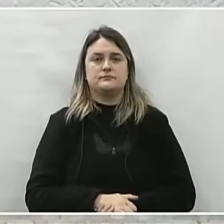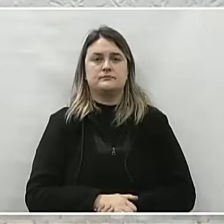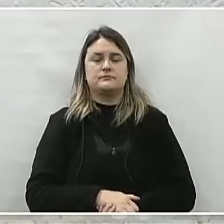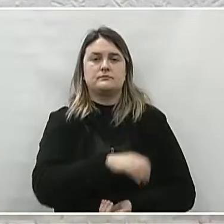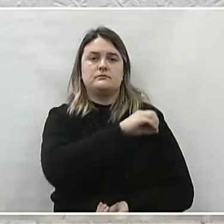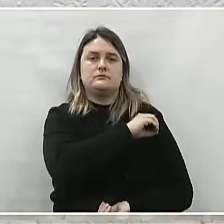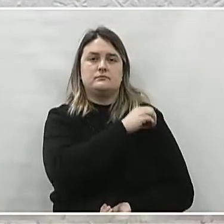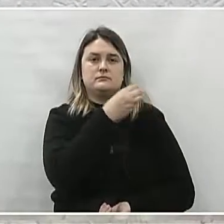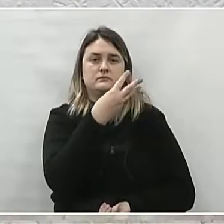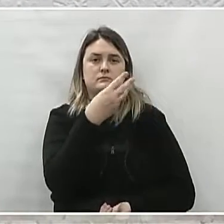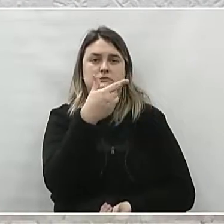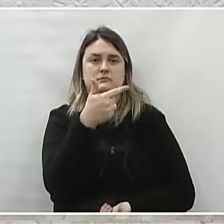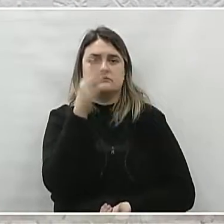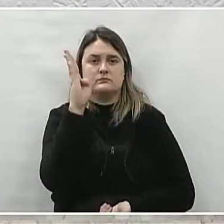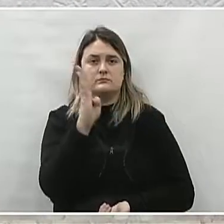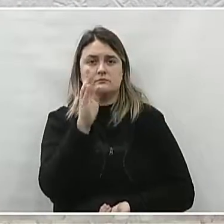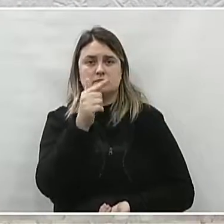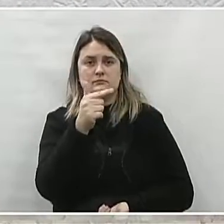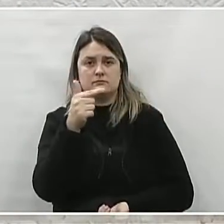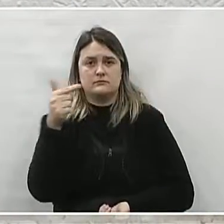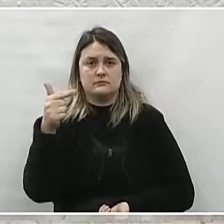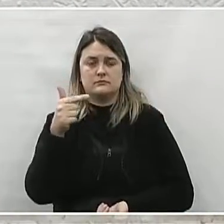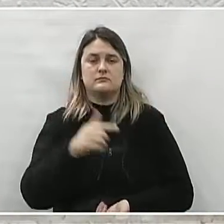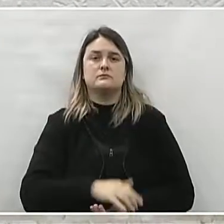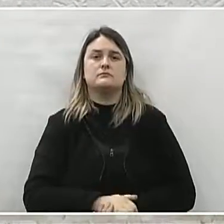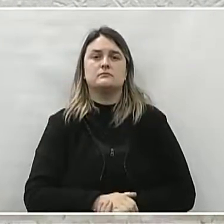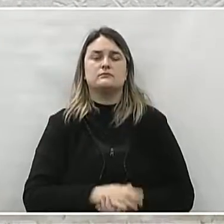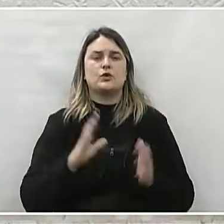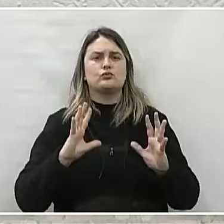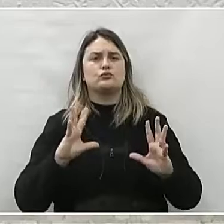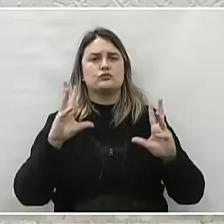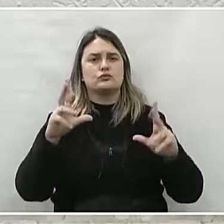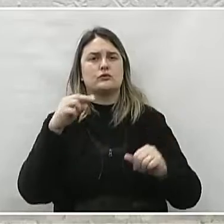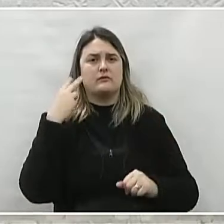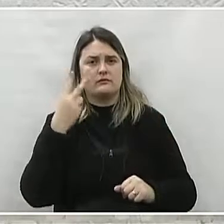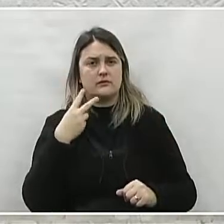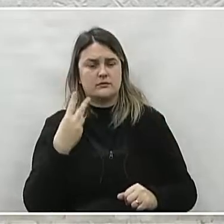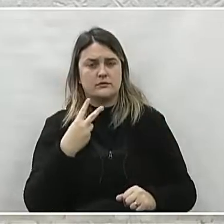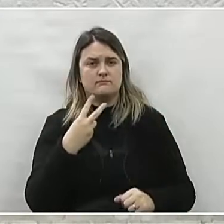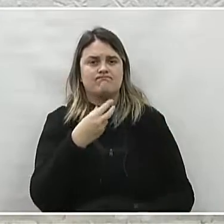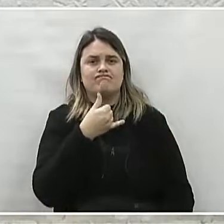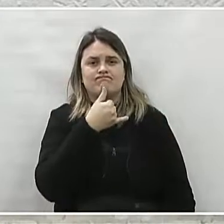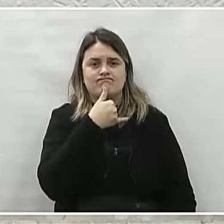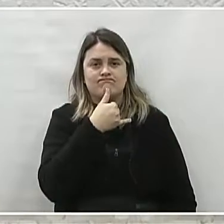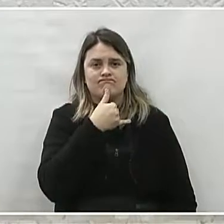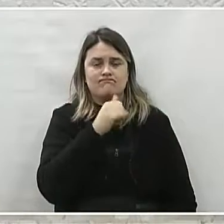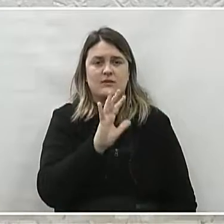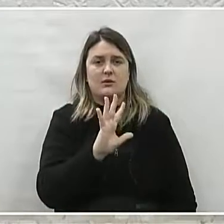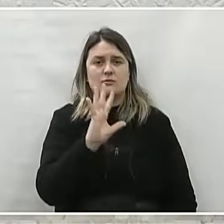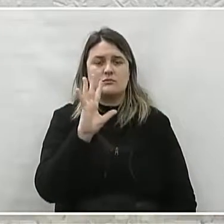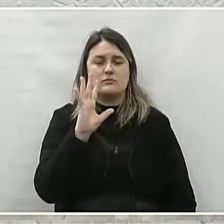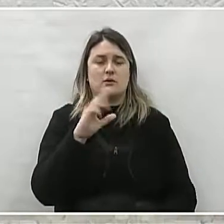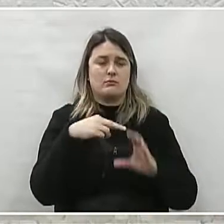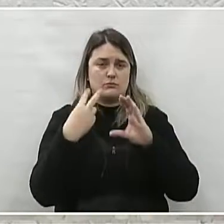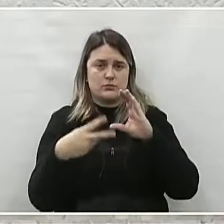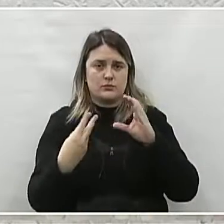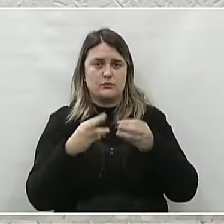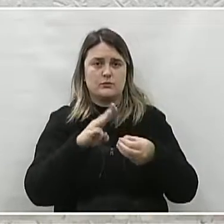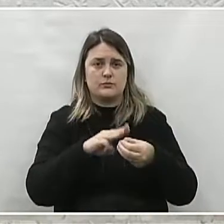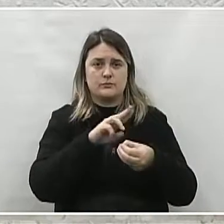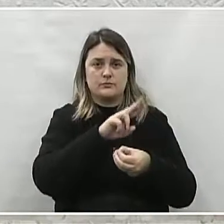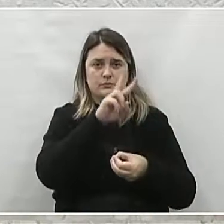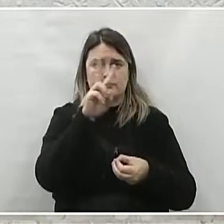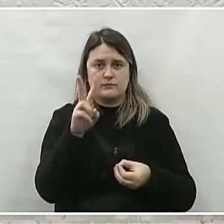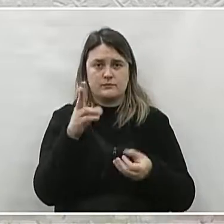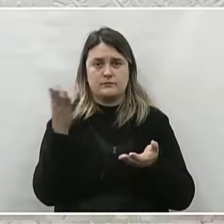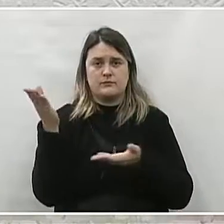Número 32 de 2022. De todos os vereadores, é com profundo pesar que a Câmara Municipal de União da